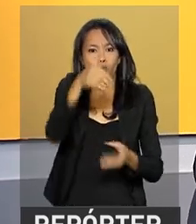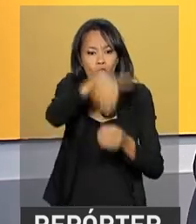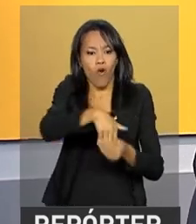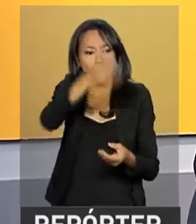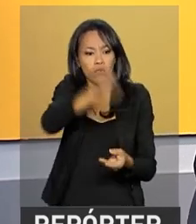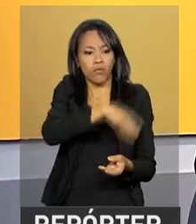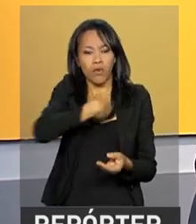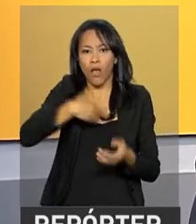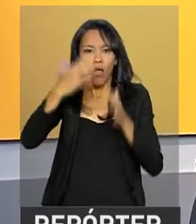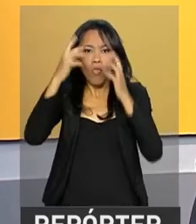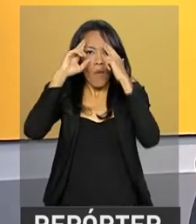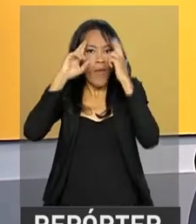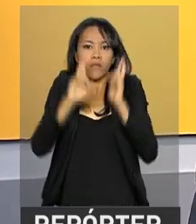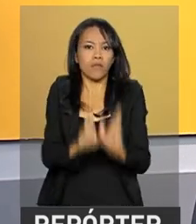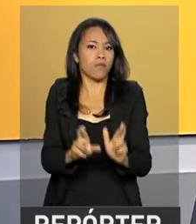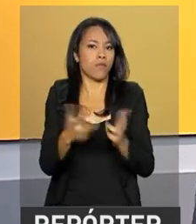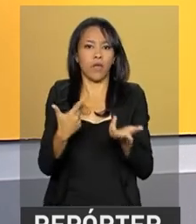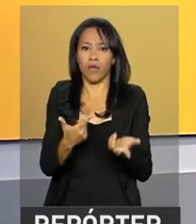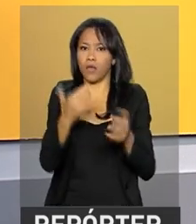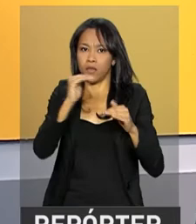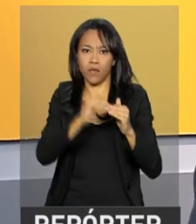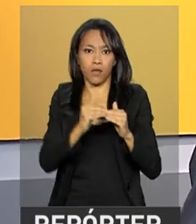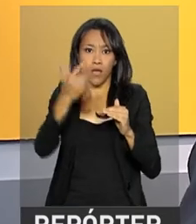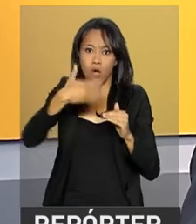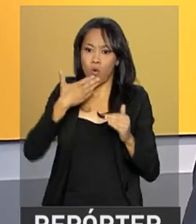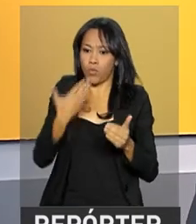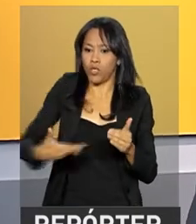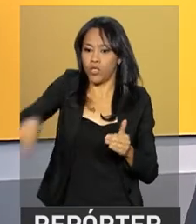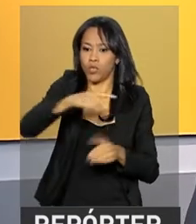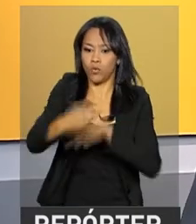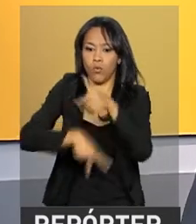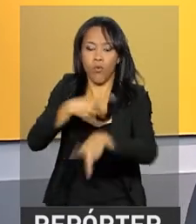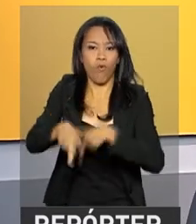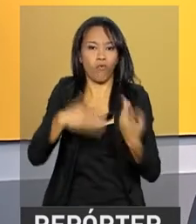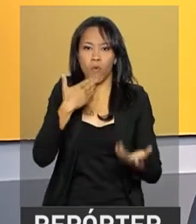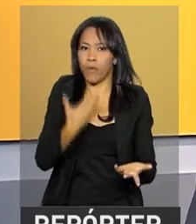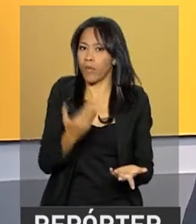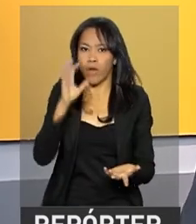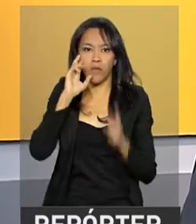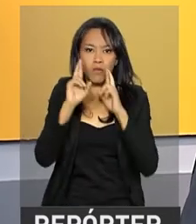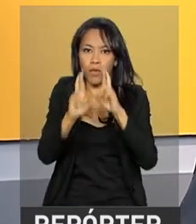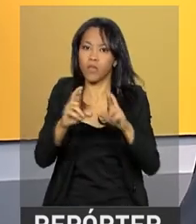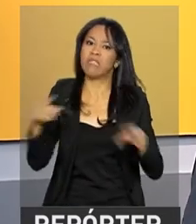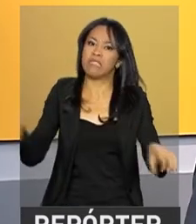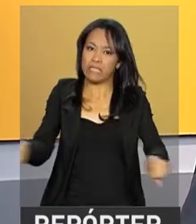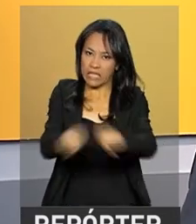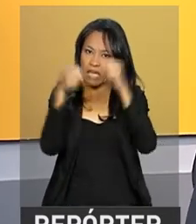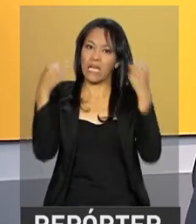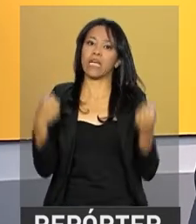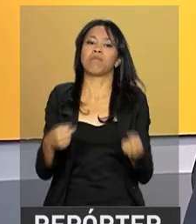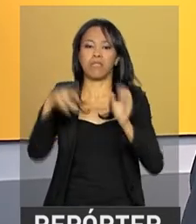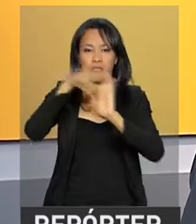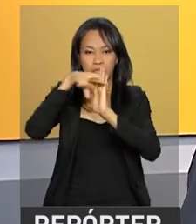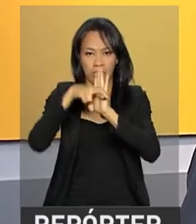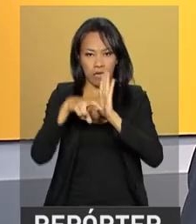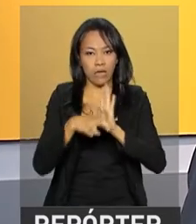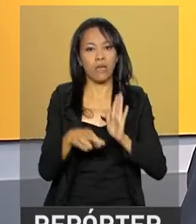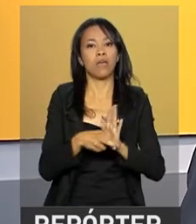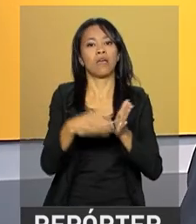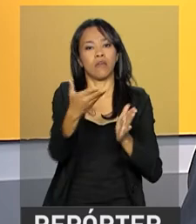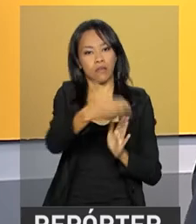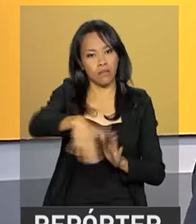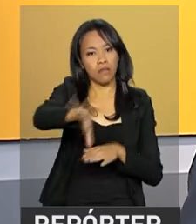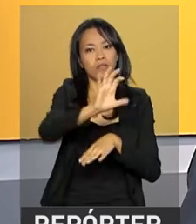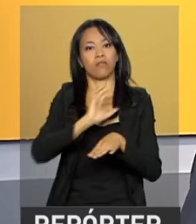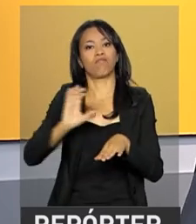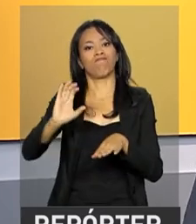desrespeita o princípio da soberania popular e confirma a ruptura da ordem constitucional na